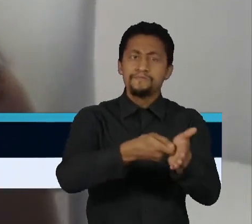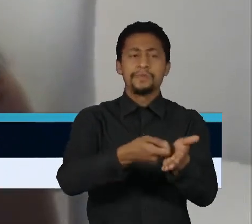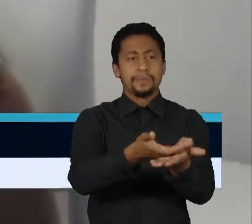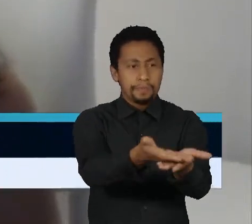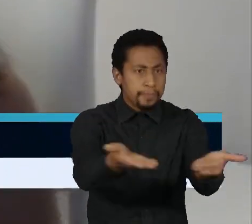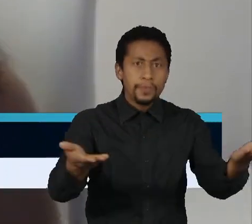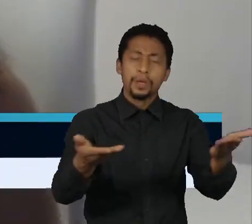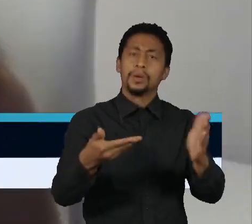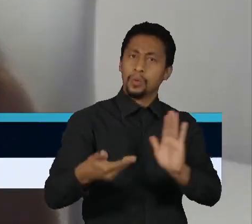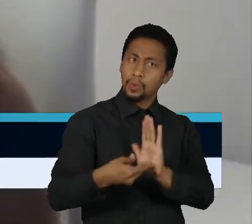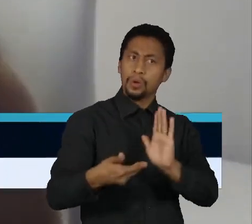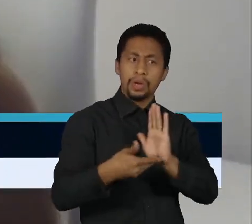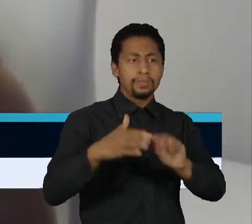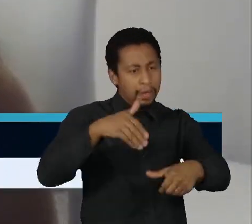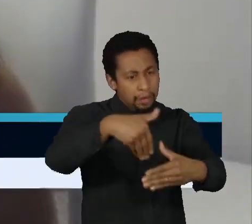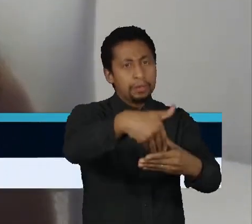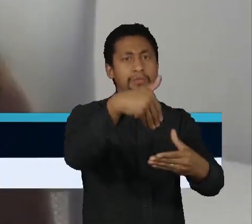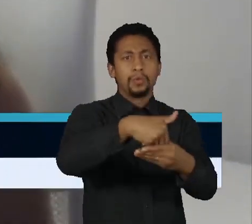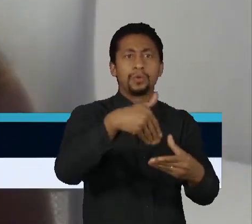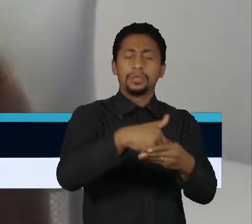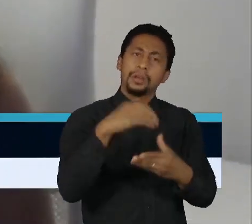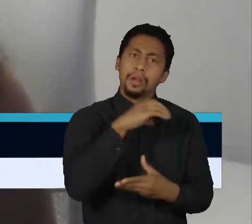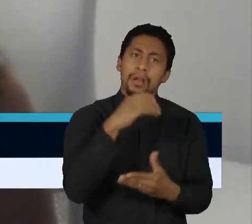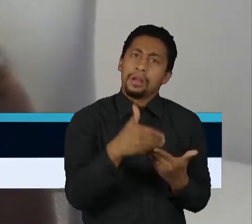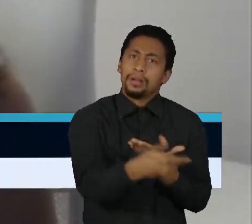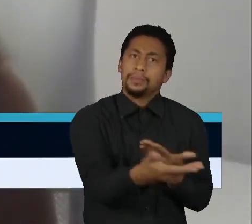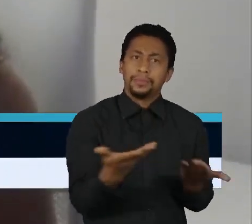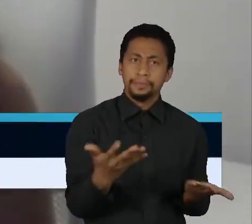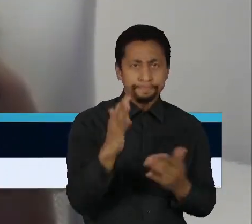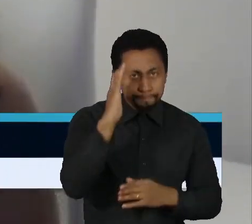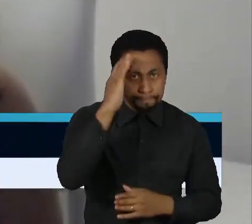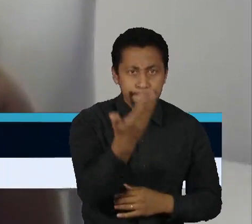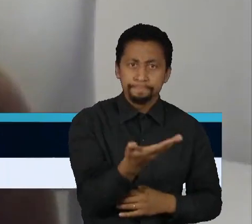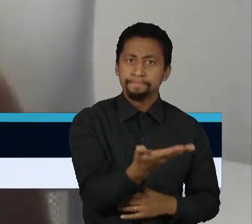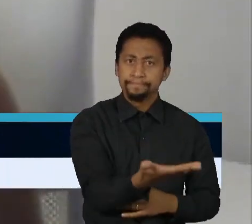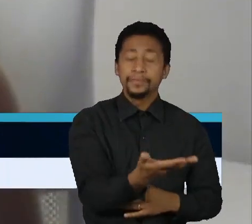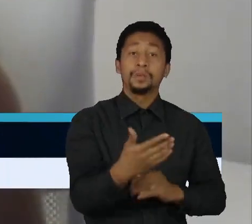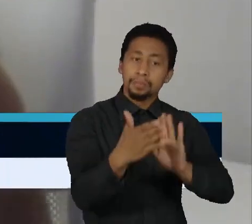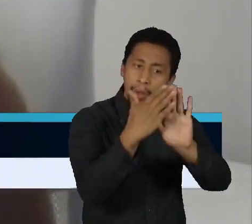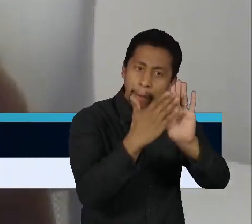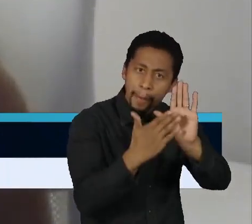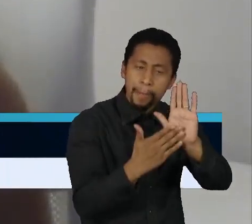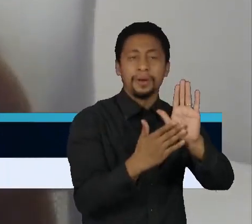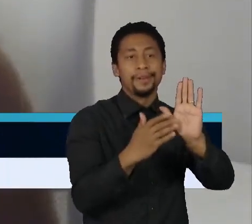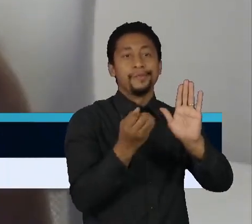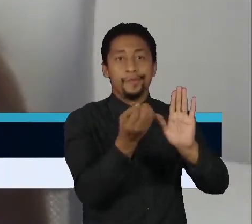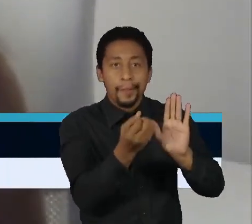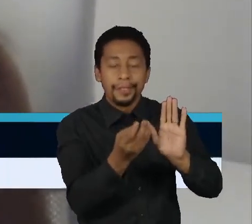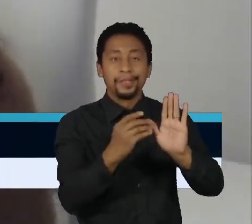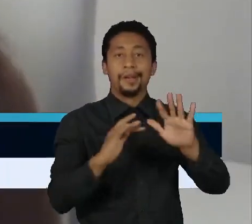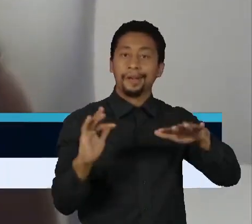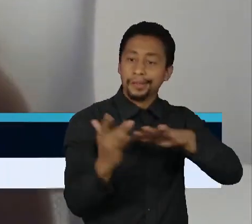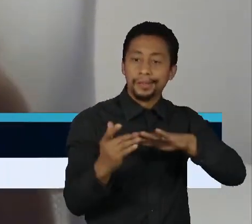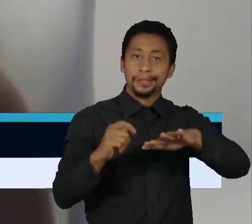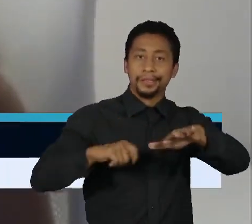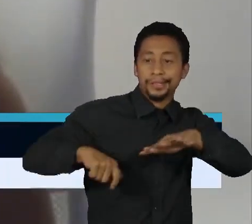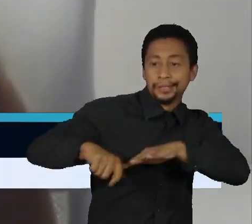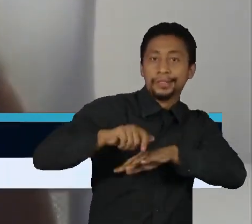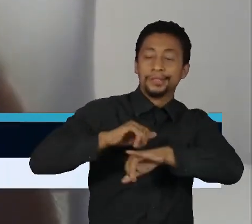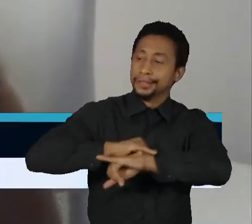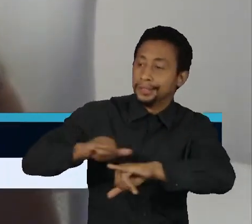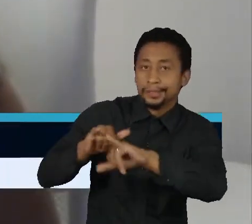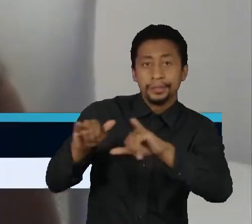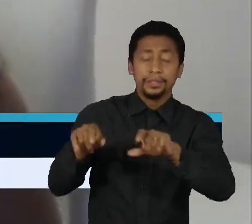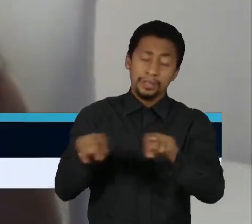para que isso efetivamente seja votado em breve, que uma solução seja dada, considerando todo esse contexto que a gente vive, inclusive contexto político,